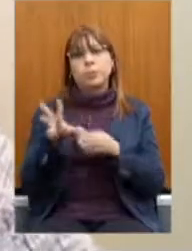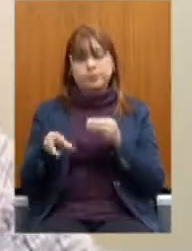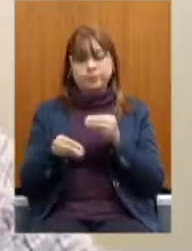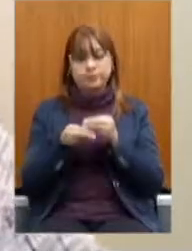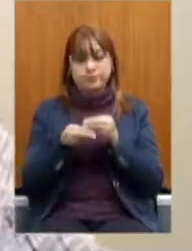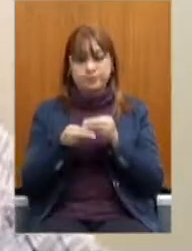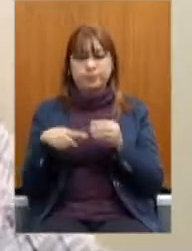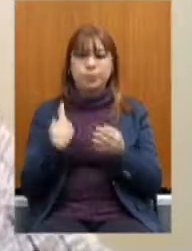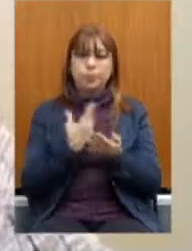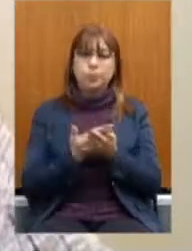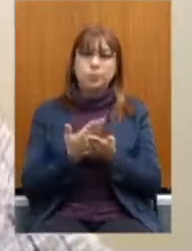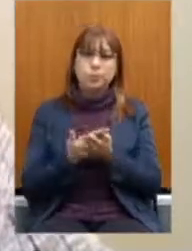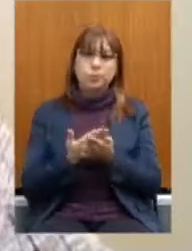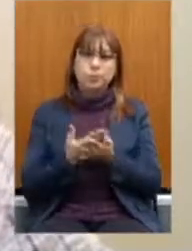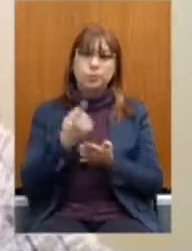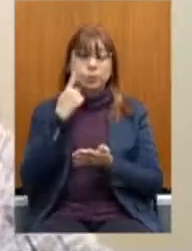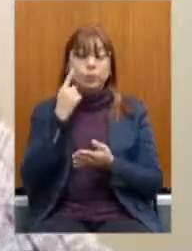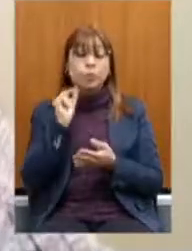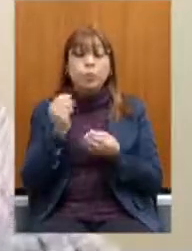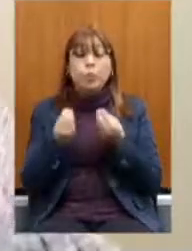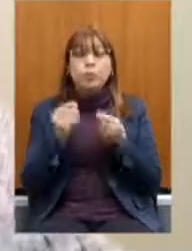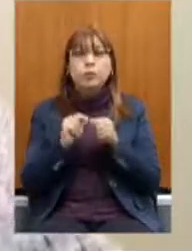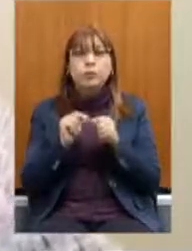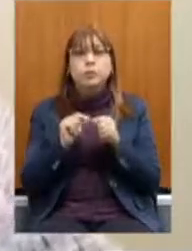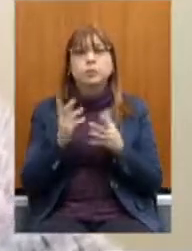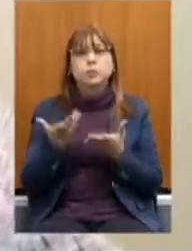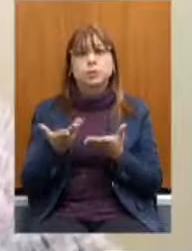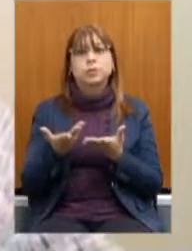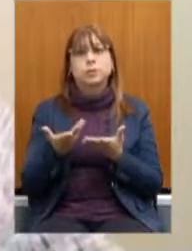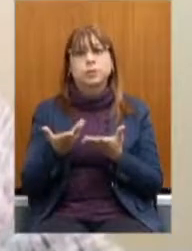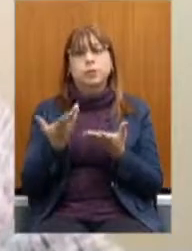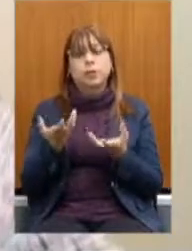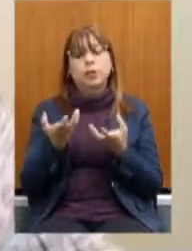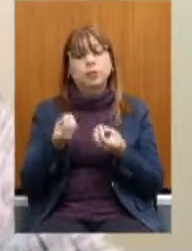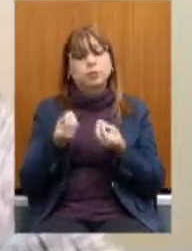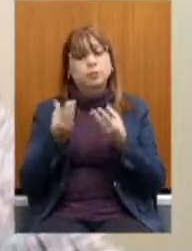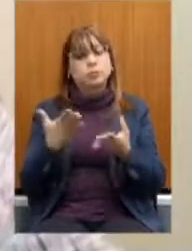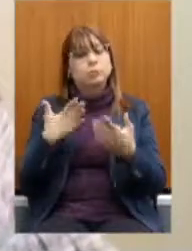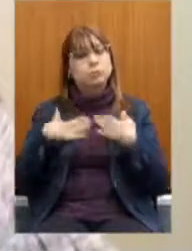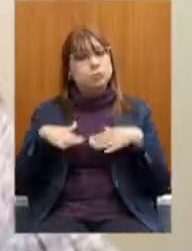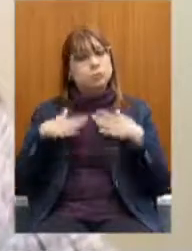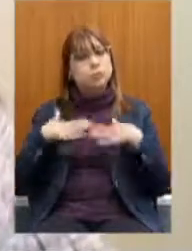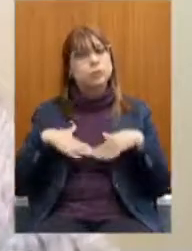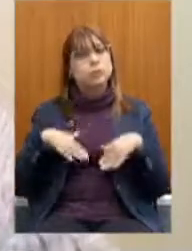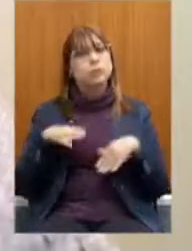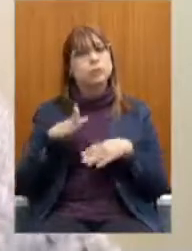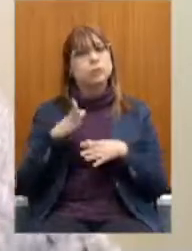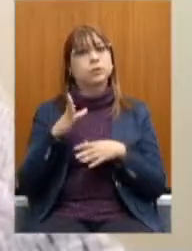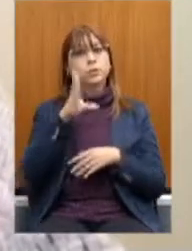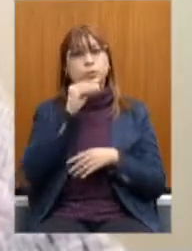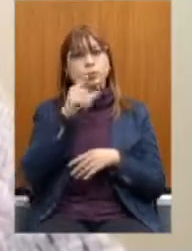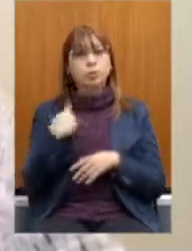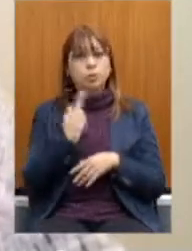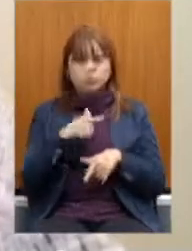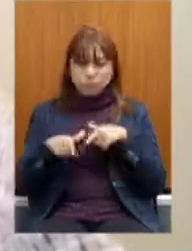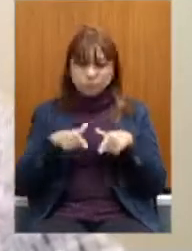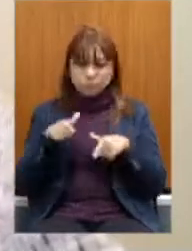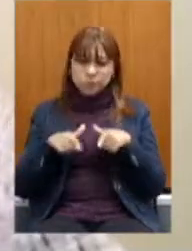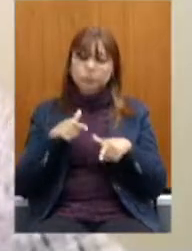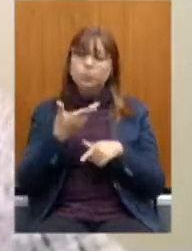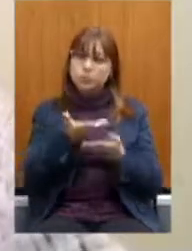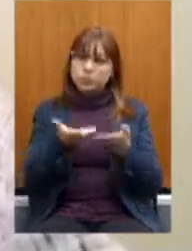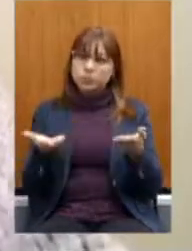estamos estudando para ver o que vamos fazer. Então, queria tranquilizar, presidente, os servidores, dizer que nós estamos trabalhando pelos